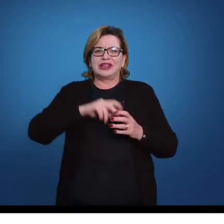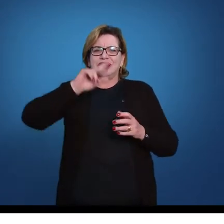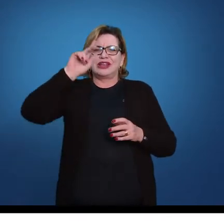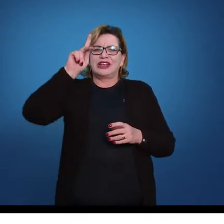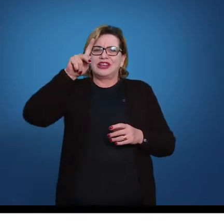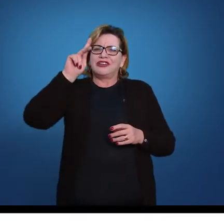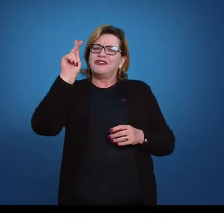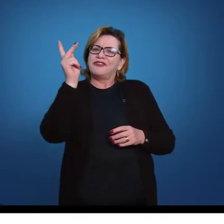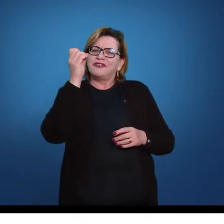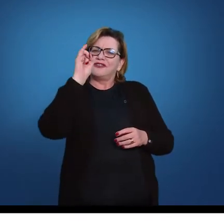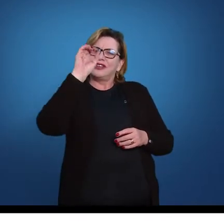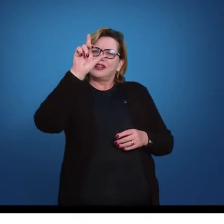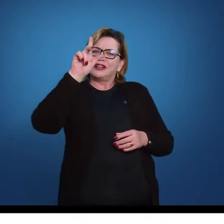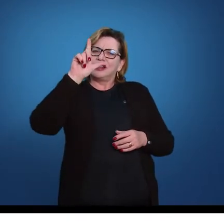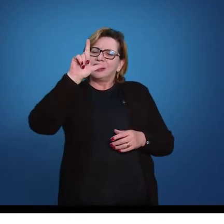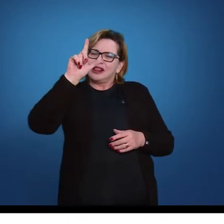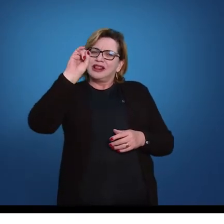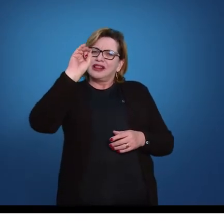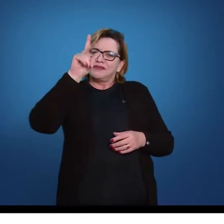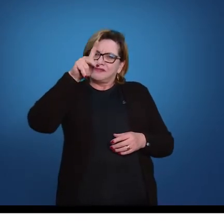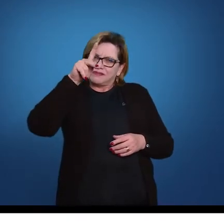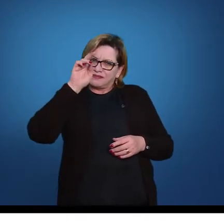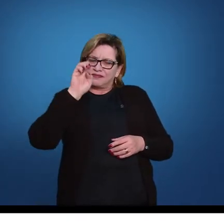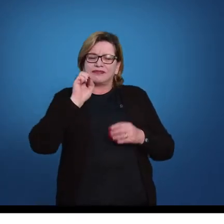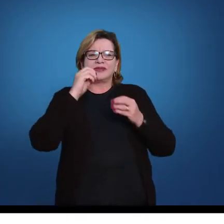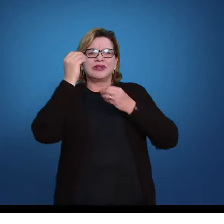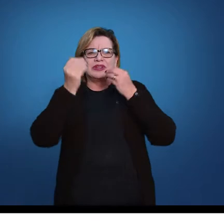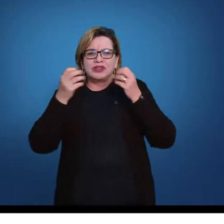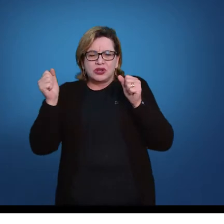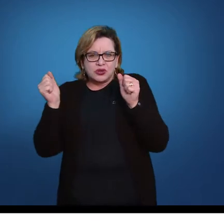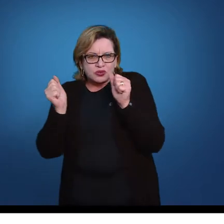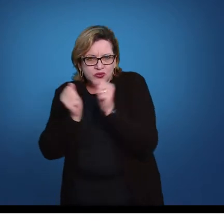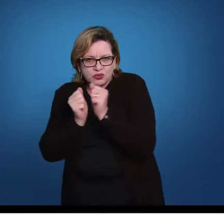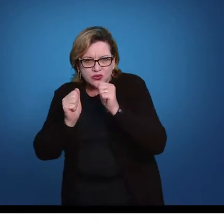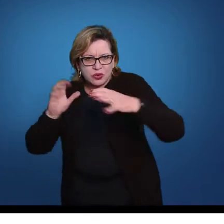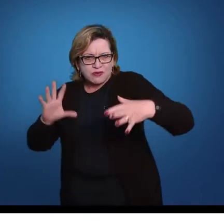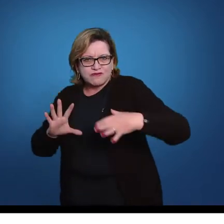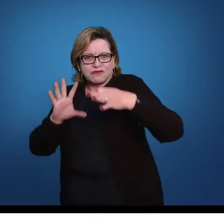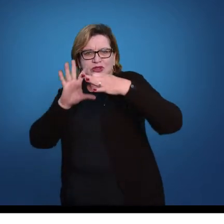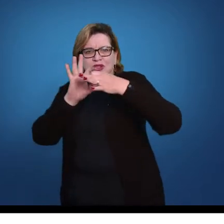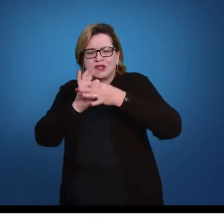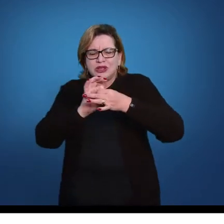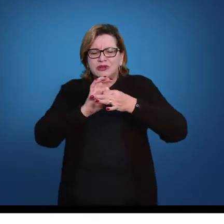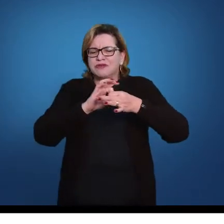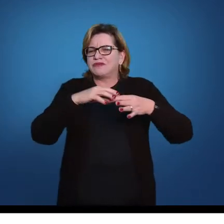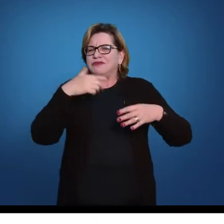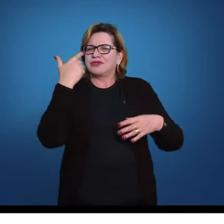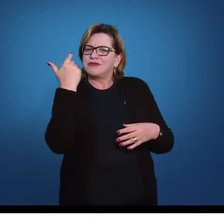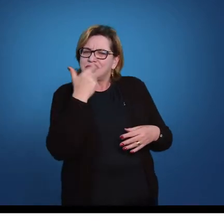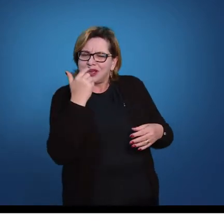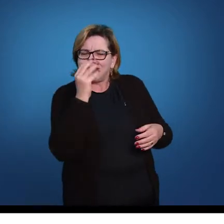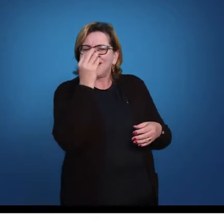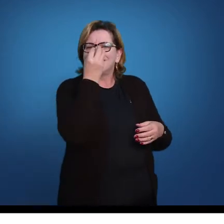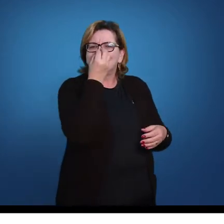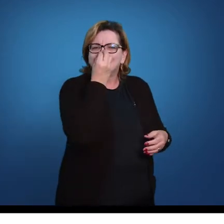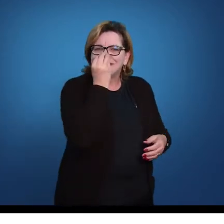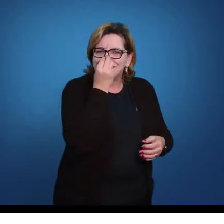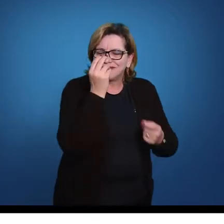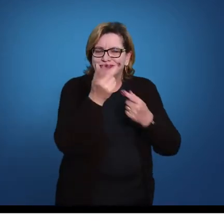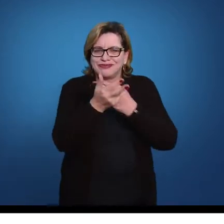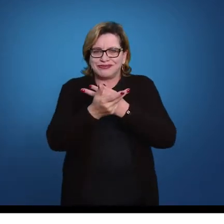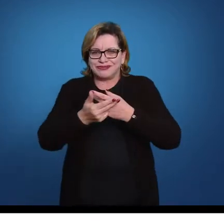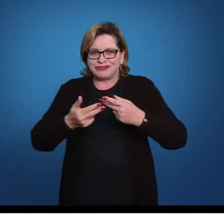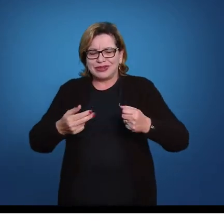aliou a esses espetáculos equestres os saltimbancos, as comédias, os palhaços e,